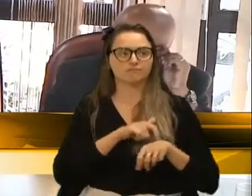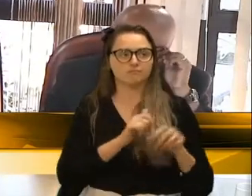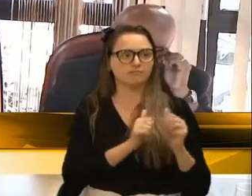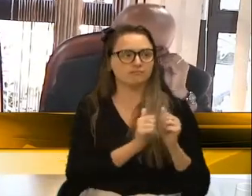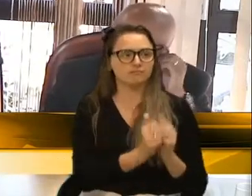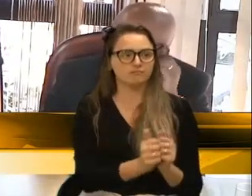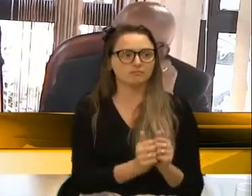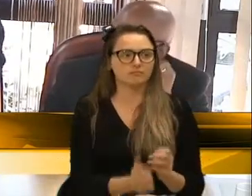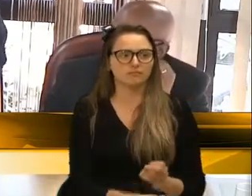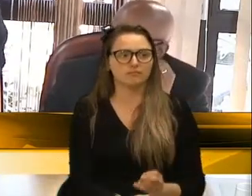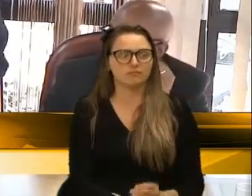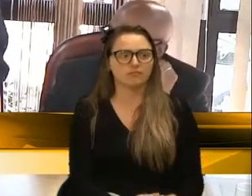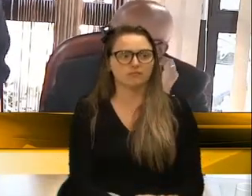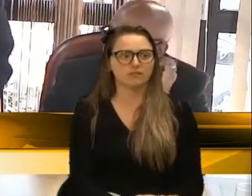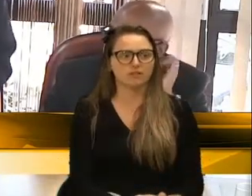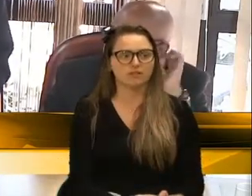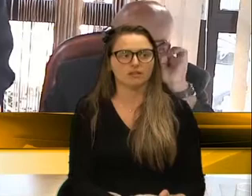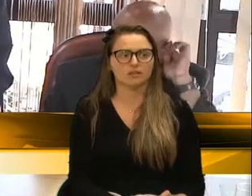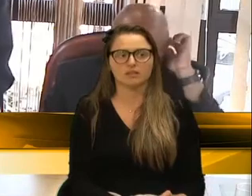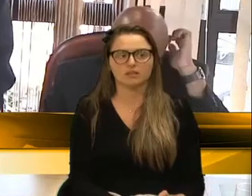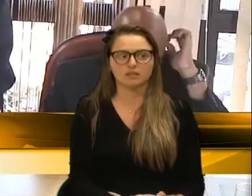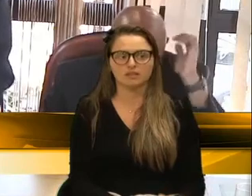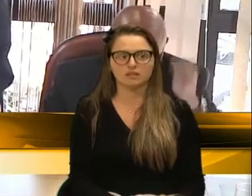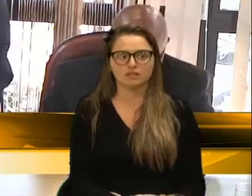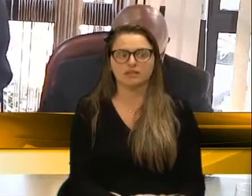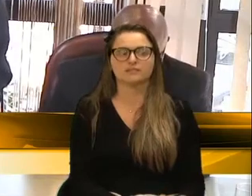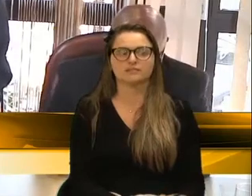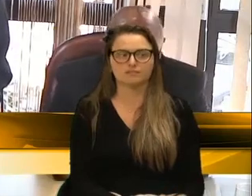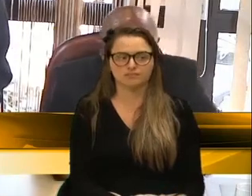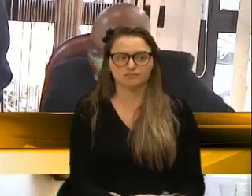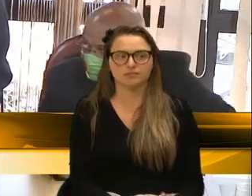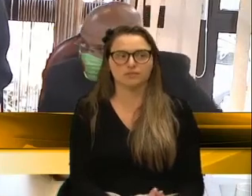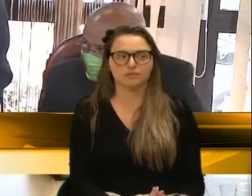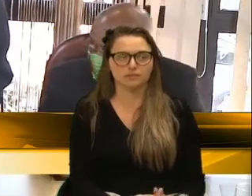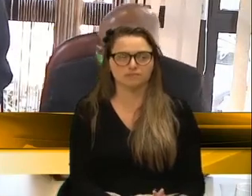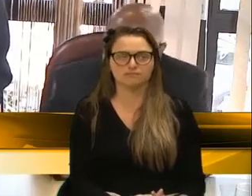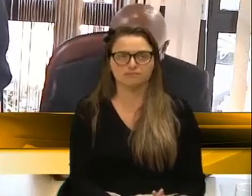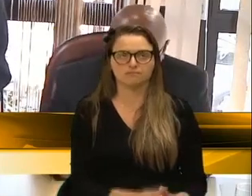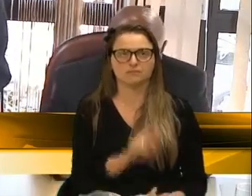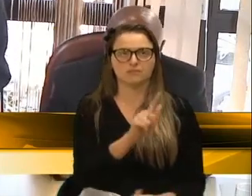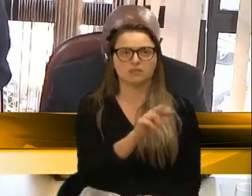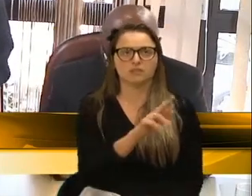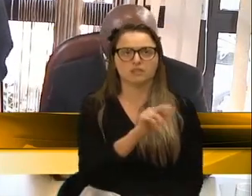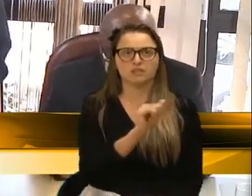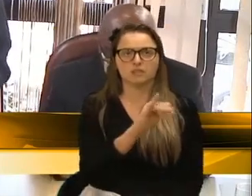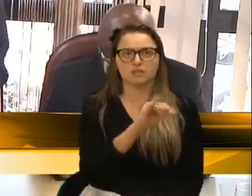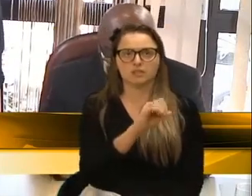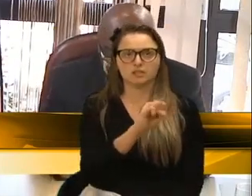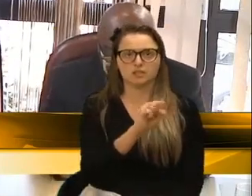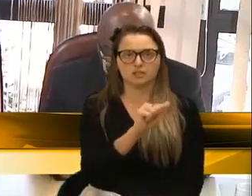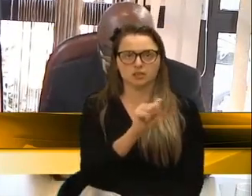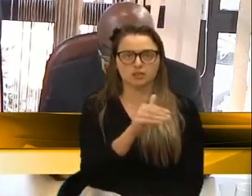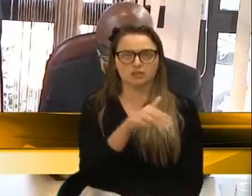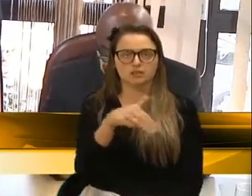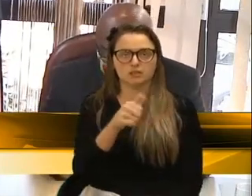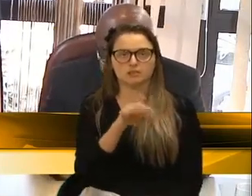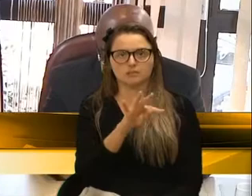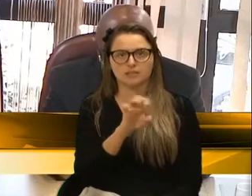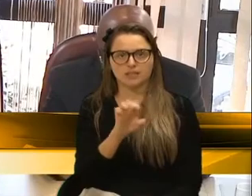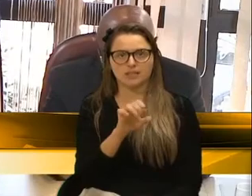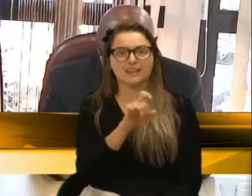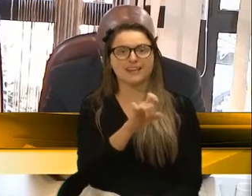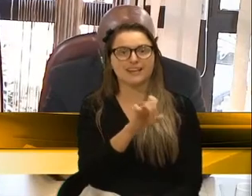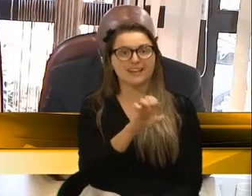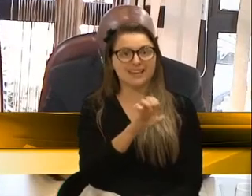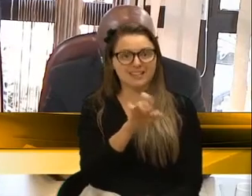esse registro, nesta casa, de Graciosa, Maté, Ues, ex-esposa do ex